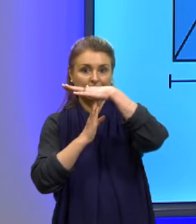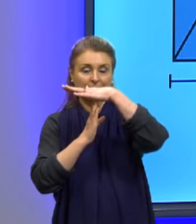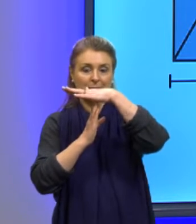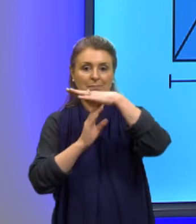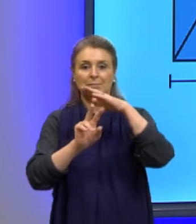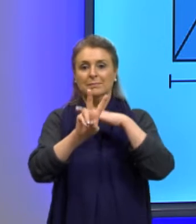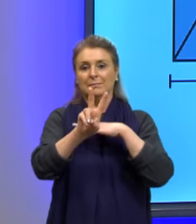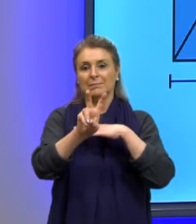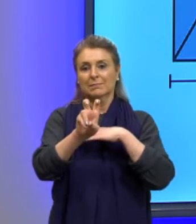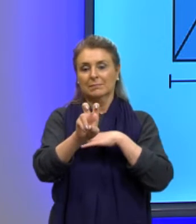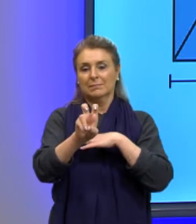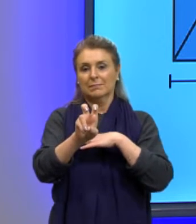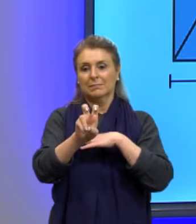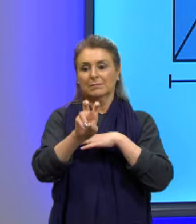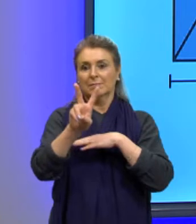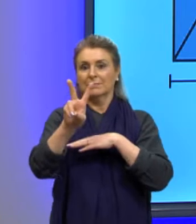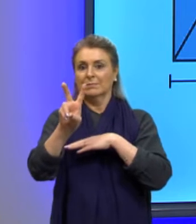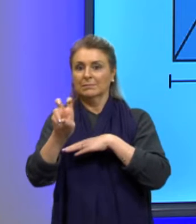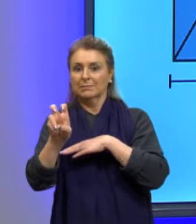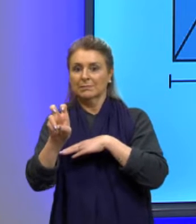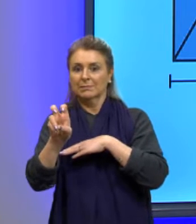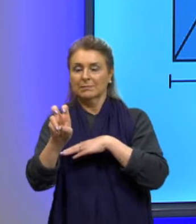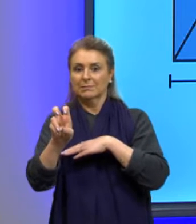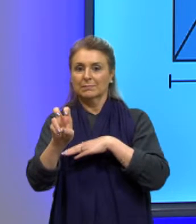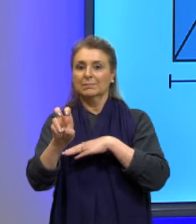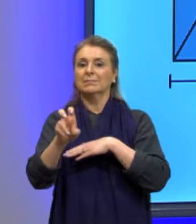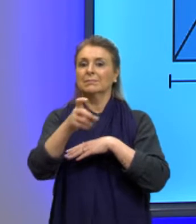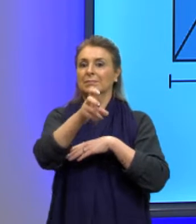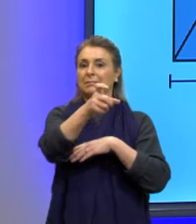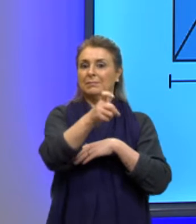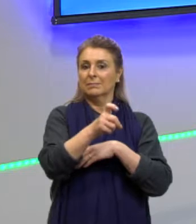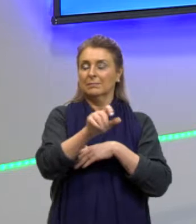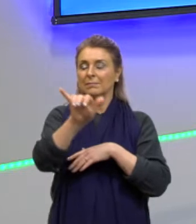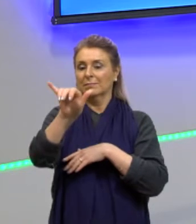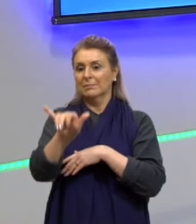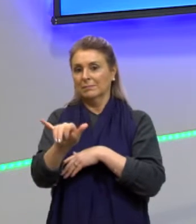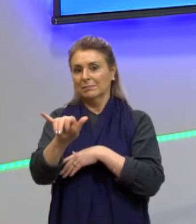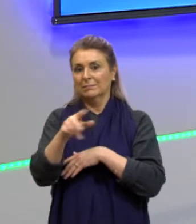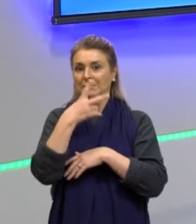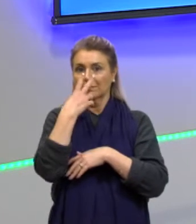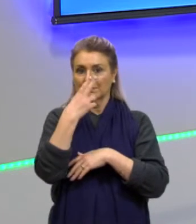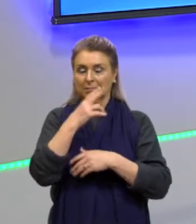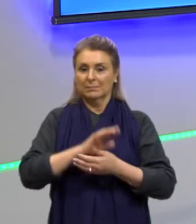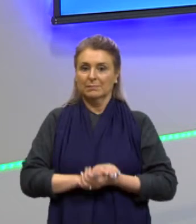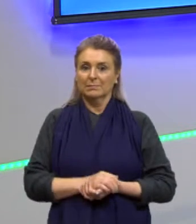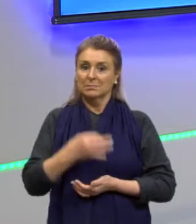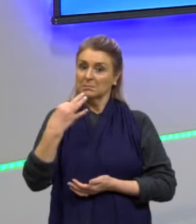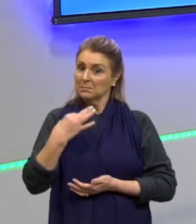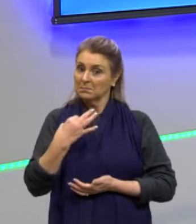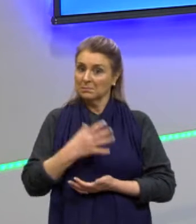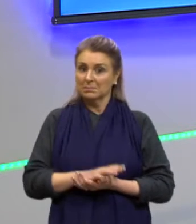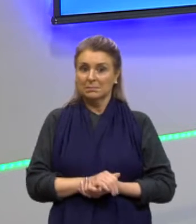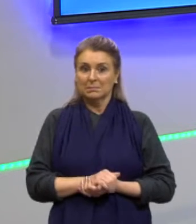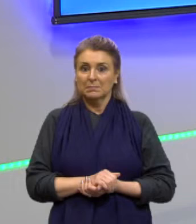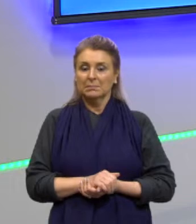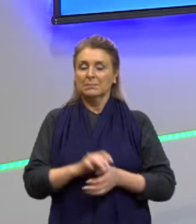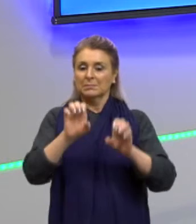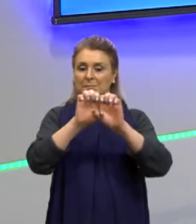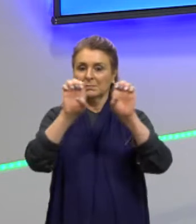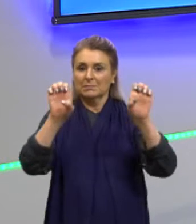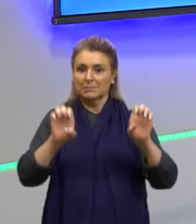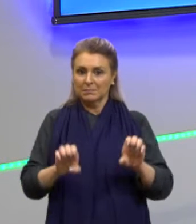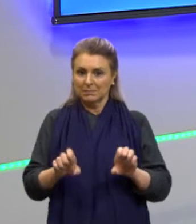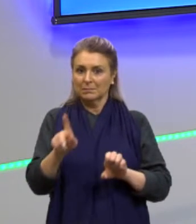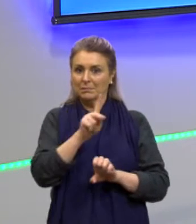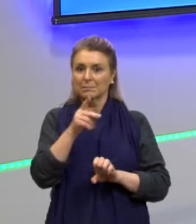25 e 25 para os valores de X e de Y. Certo? Então, dentro daquela equação que